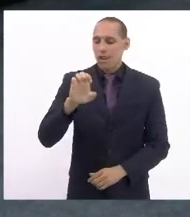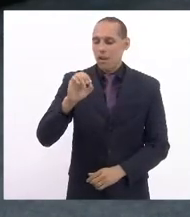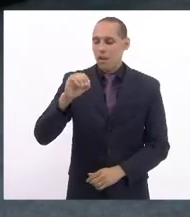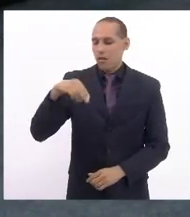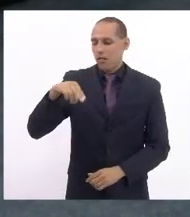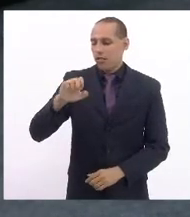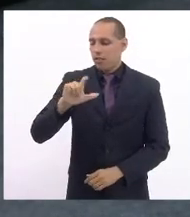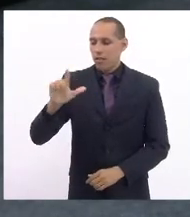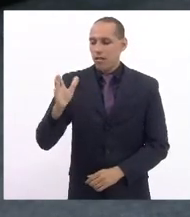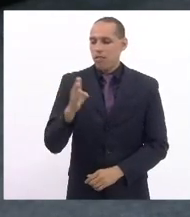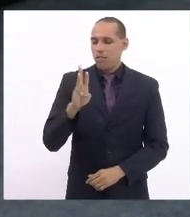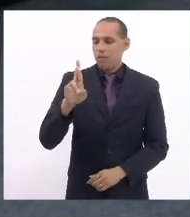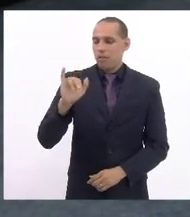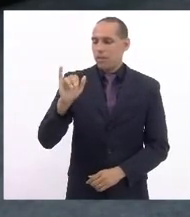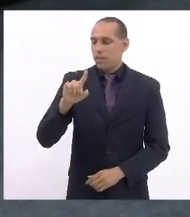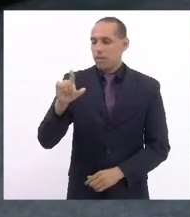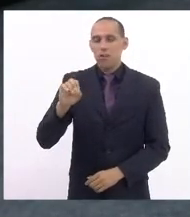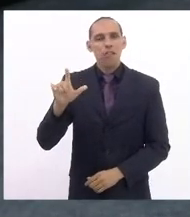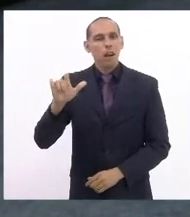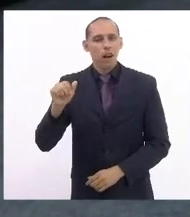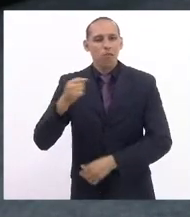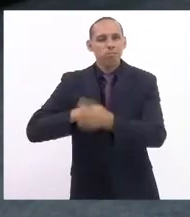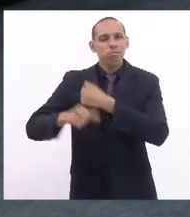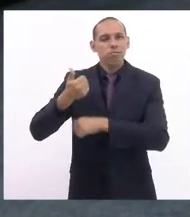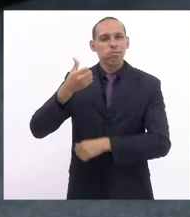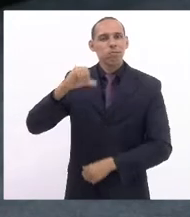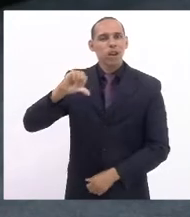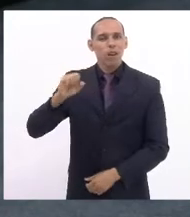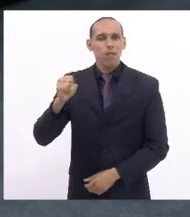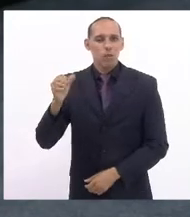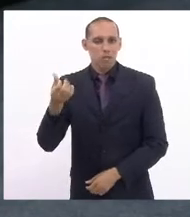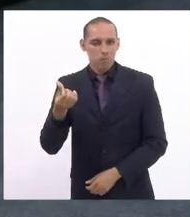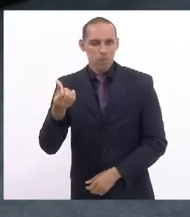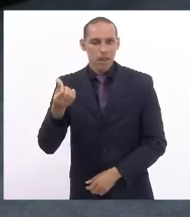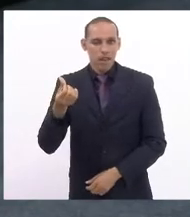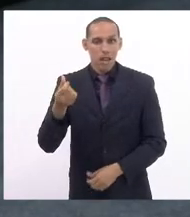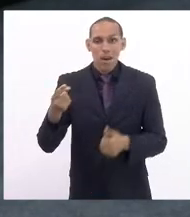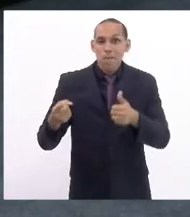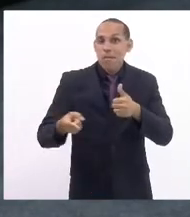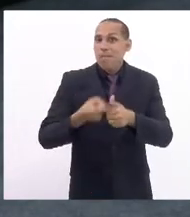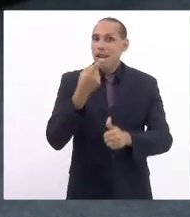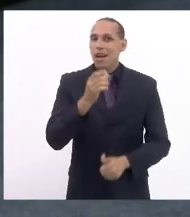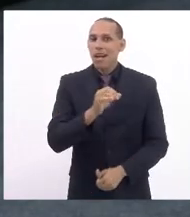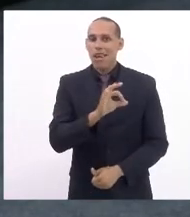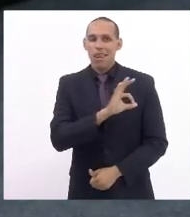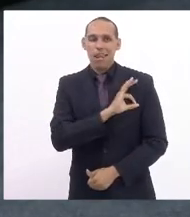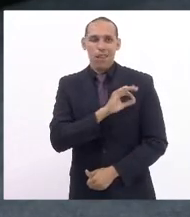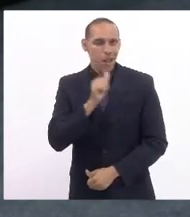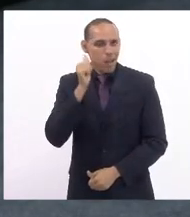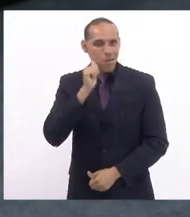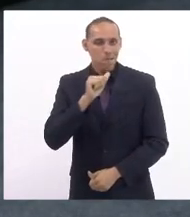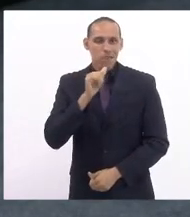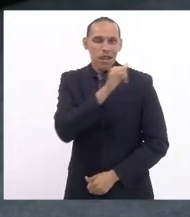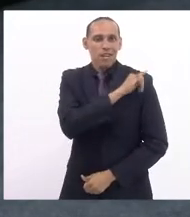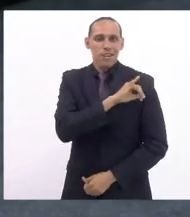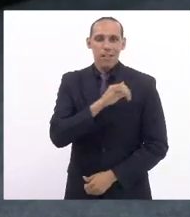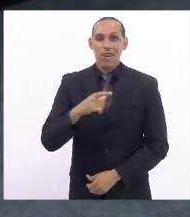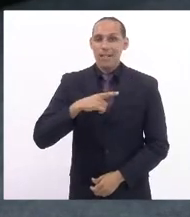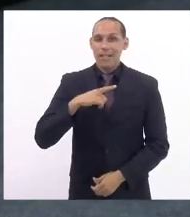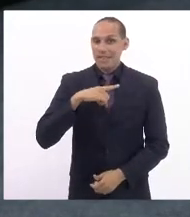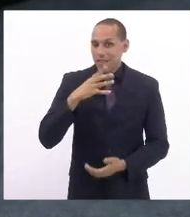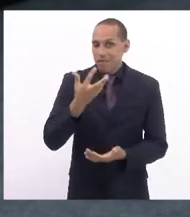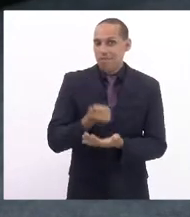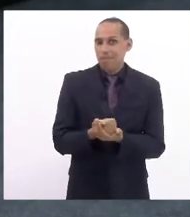1986 que se recebeu e instalou a primeira delegacia de mulheres no estado do Rio de Janeiro